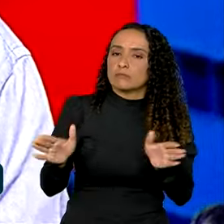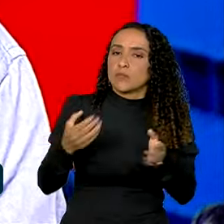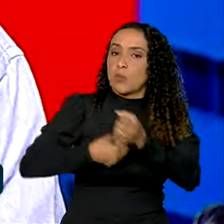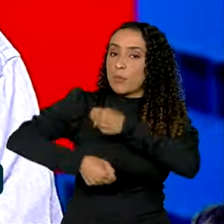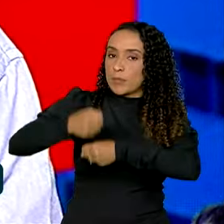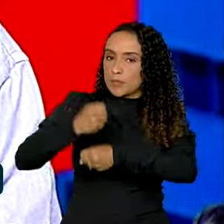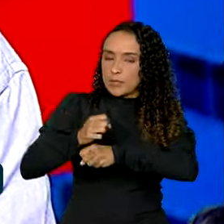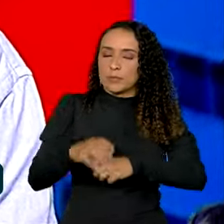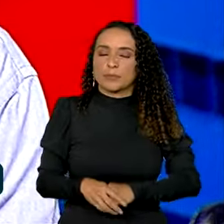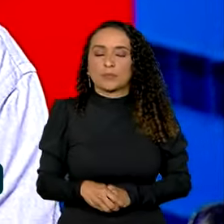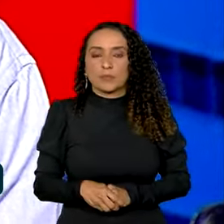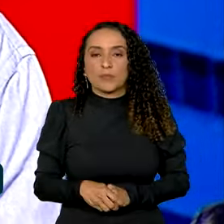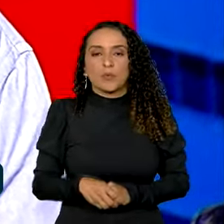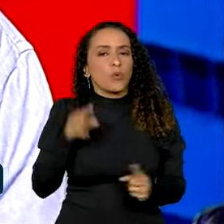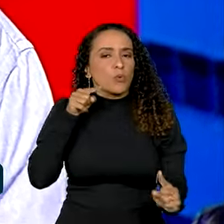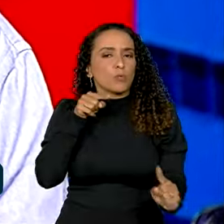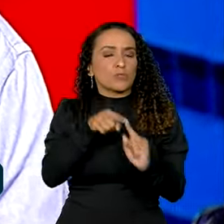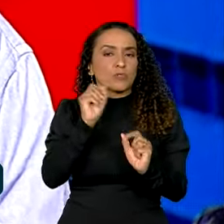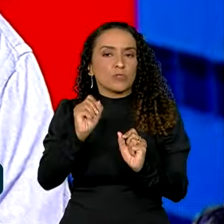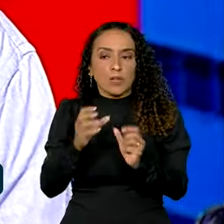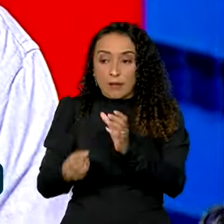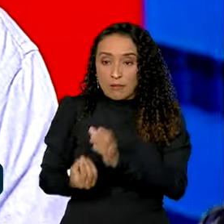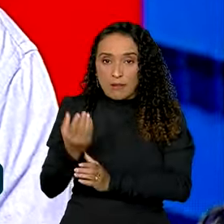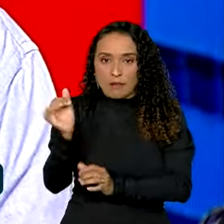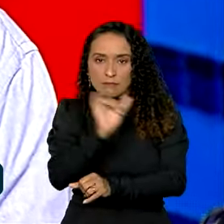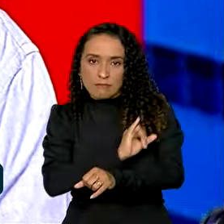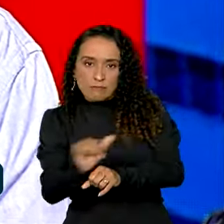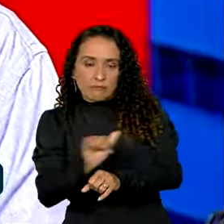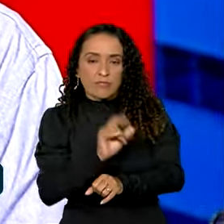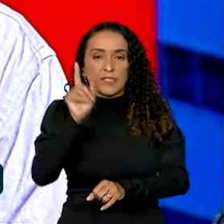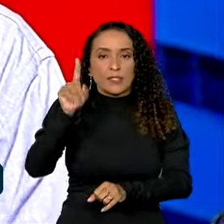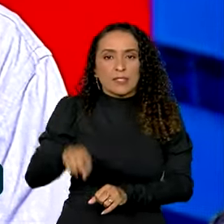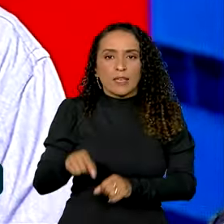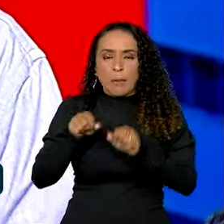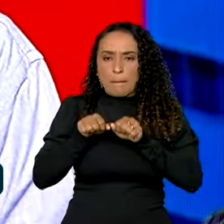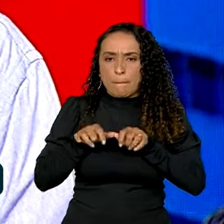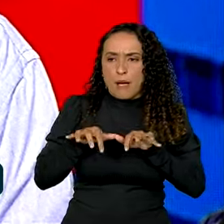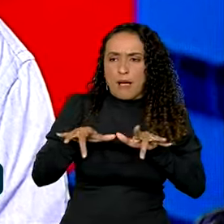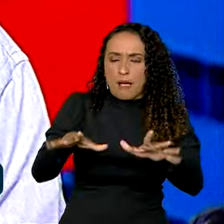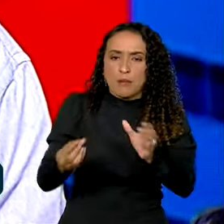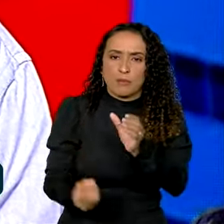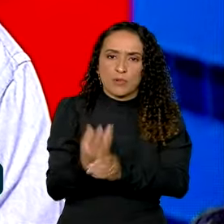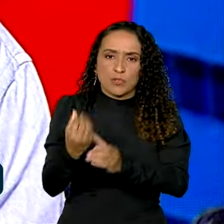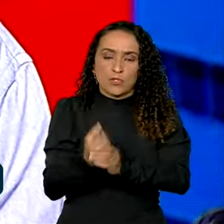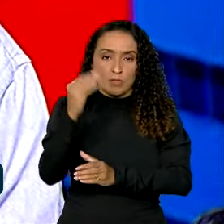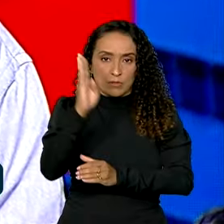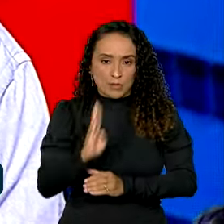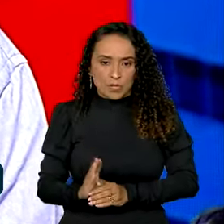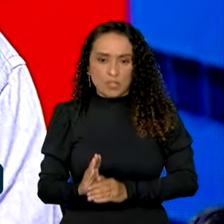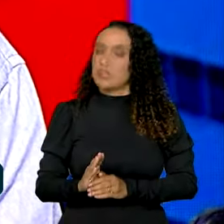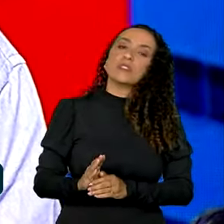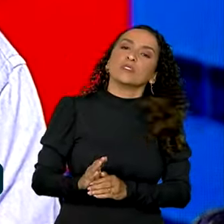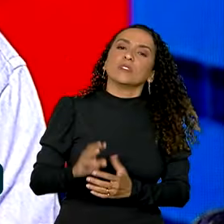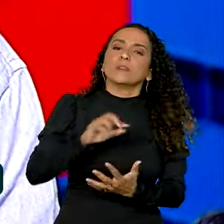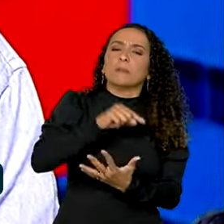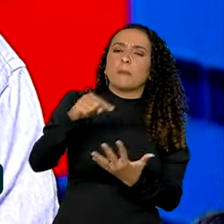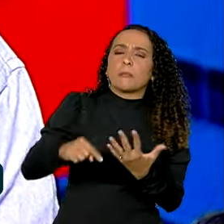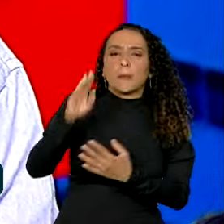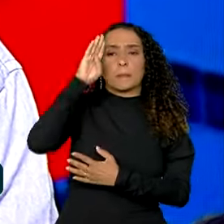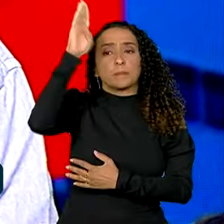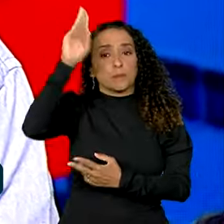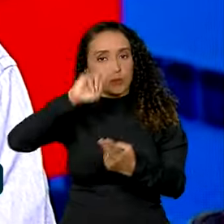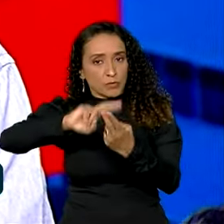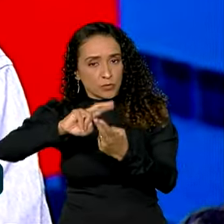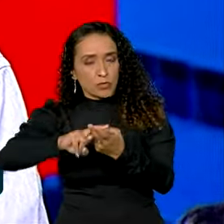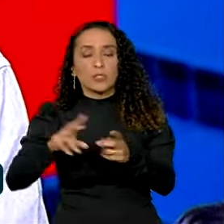passado. Nosso objetivo ao criar essa estratégia é expandir a produção nacional de itens prioritários para o SUS,